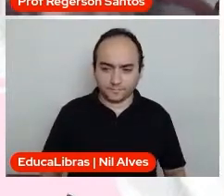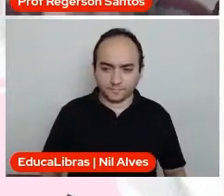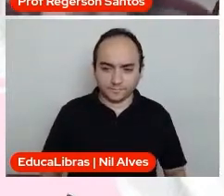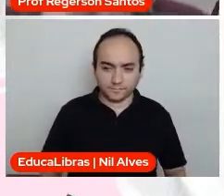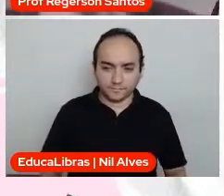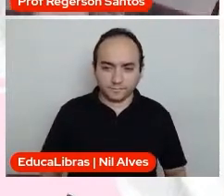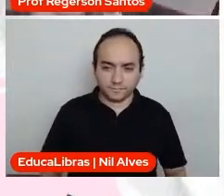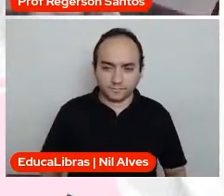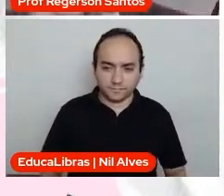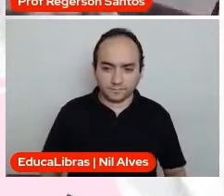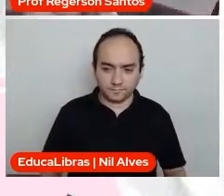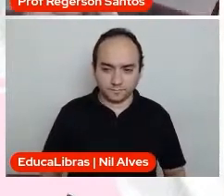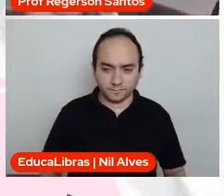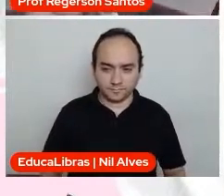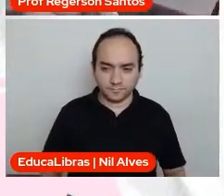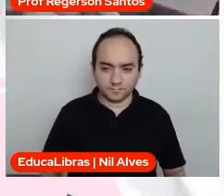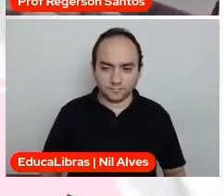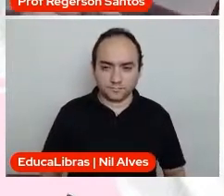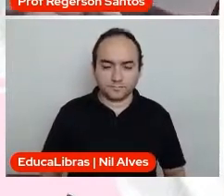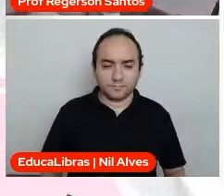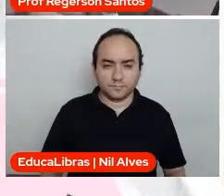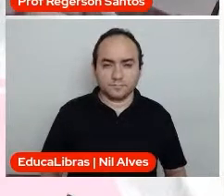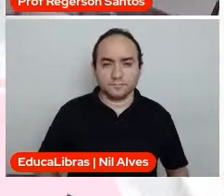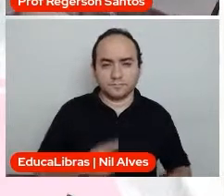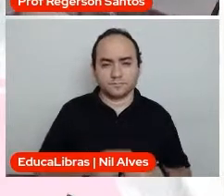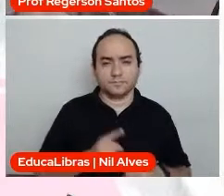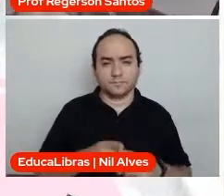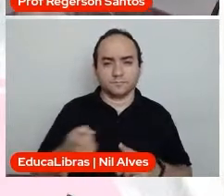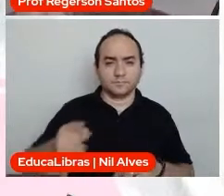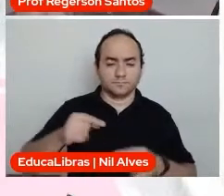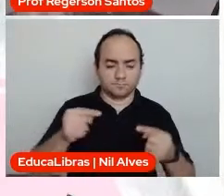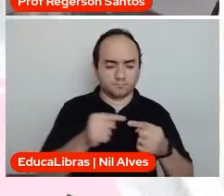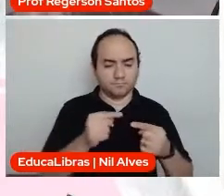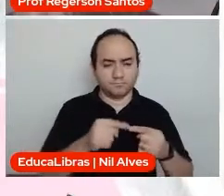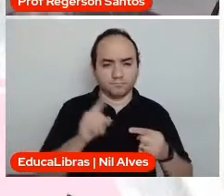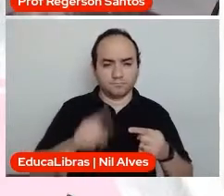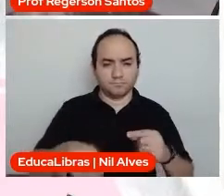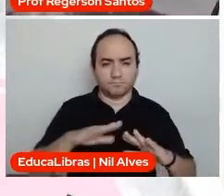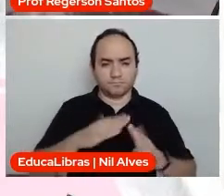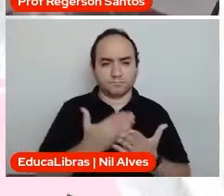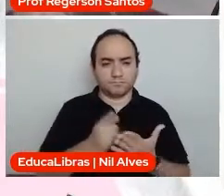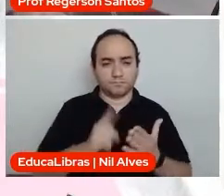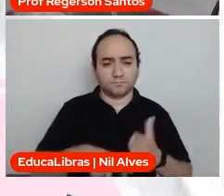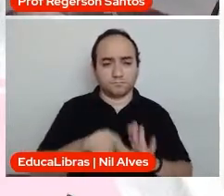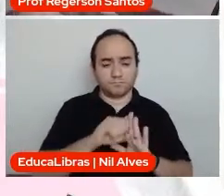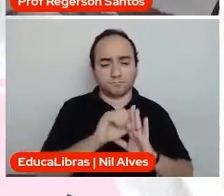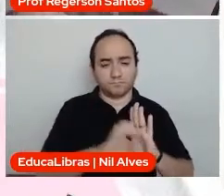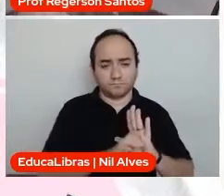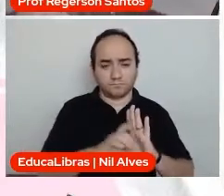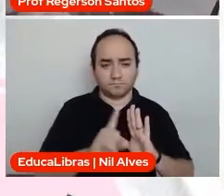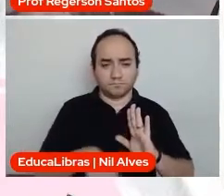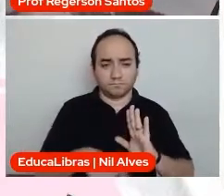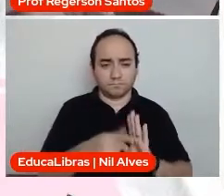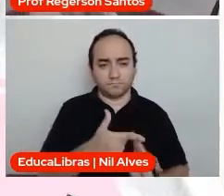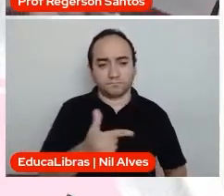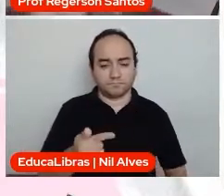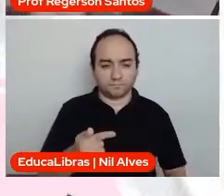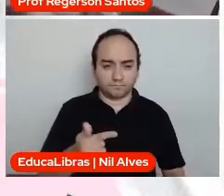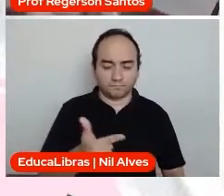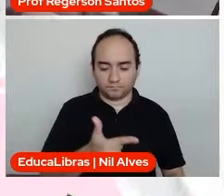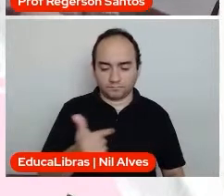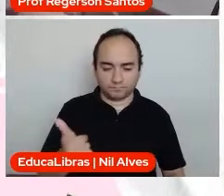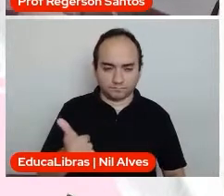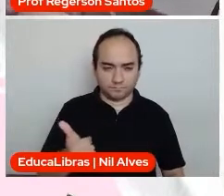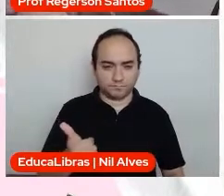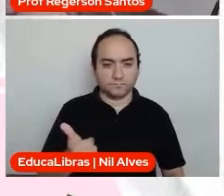Porque ela é um pressuposto de uma educação do século XXI. Então, durante muitos anos, nós falamos